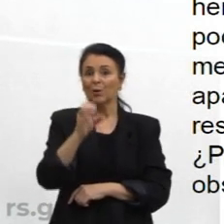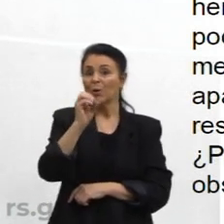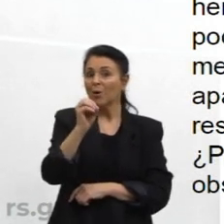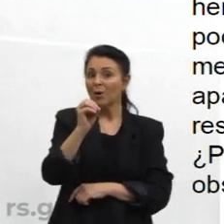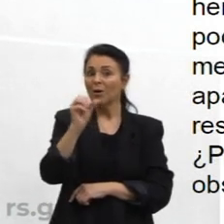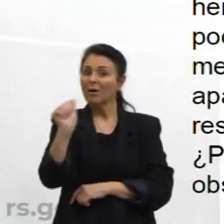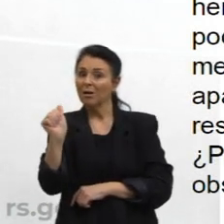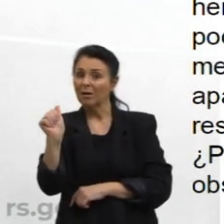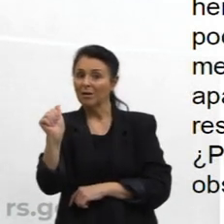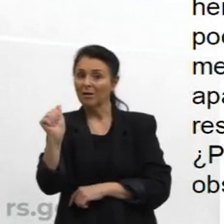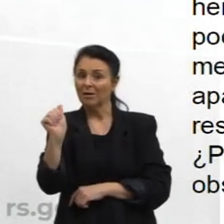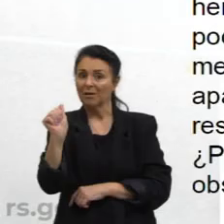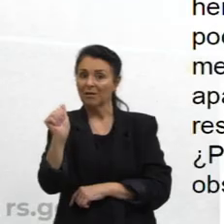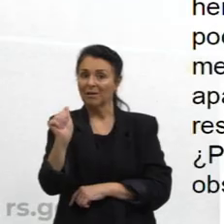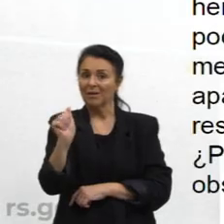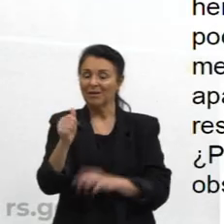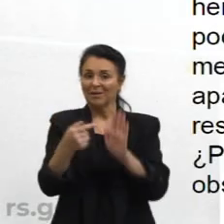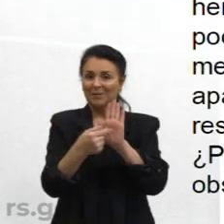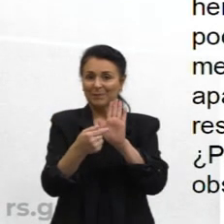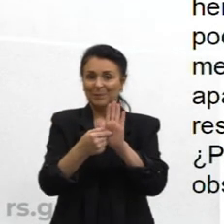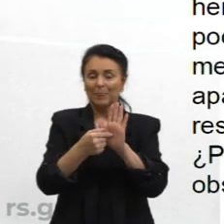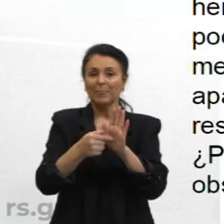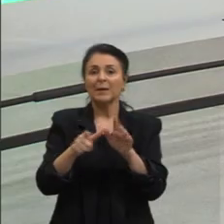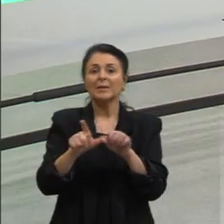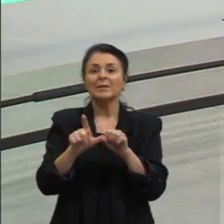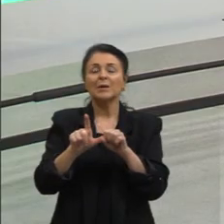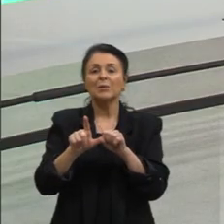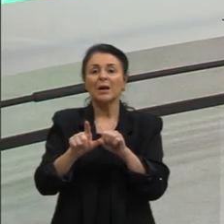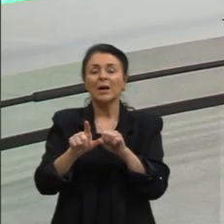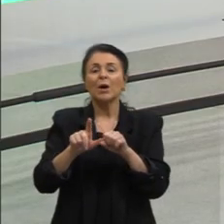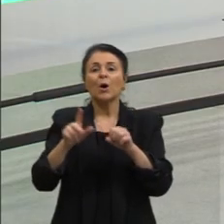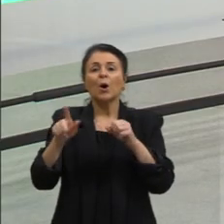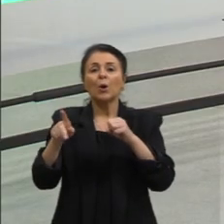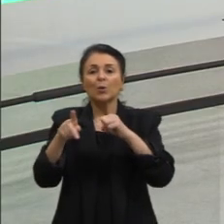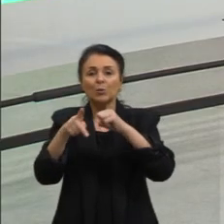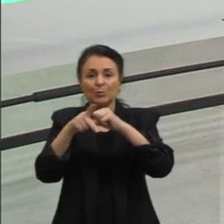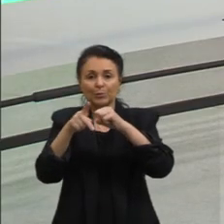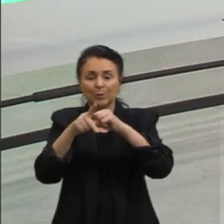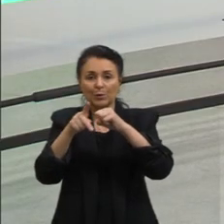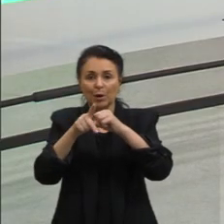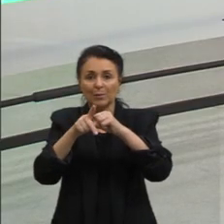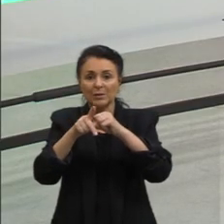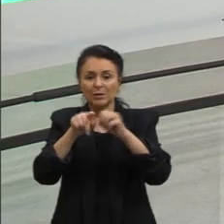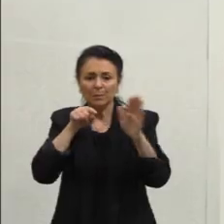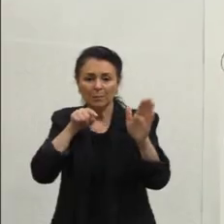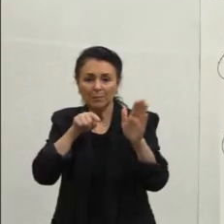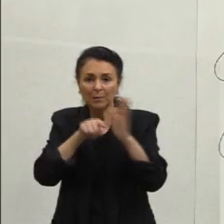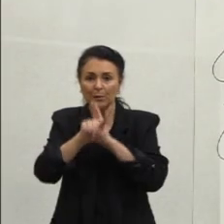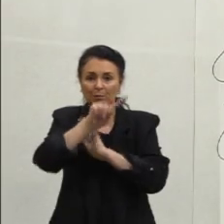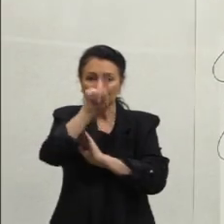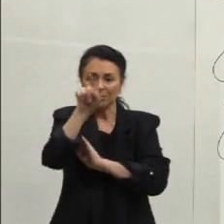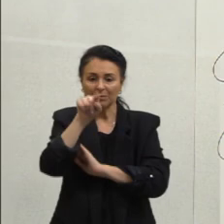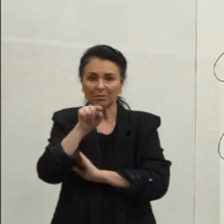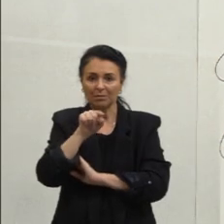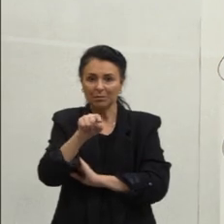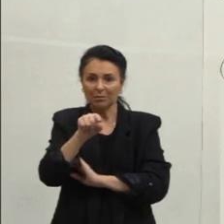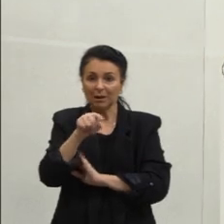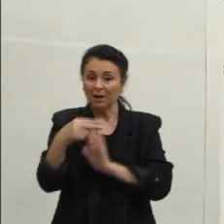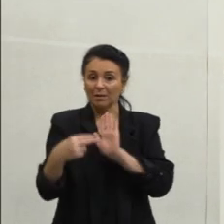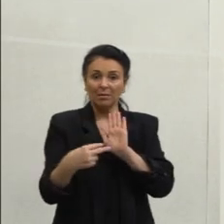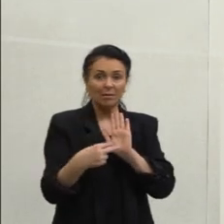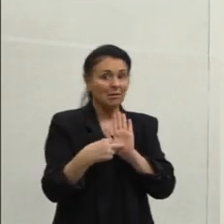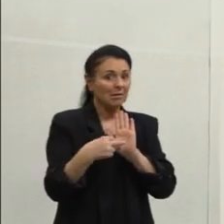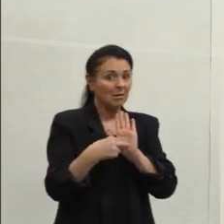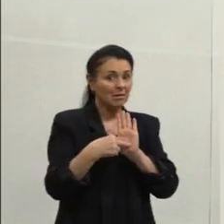rapidamente Só Os pronombres interrogativos Quero chamar a atenção para vocês Ou a atenção de vocês